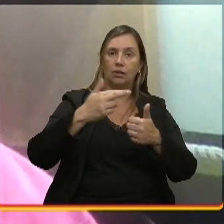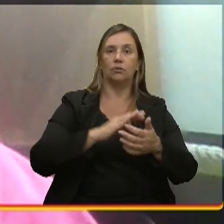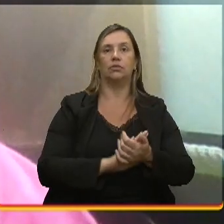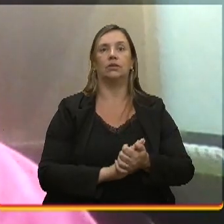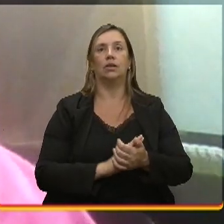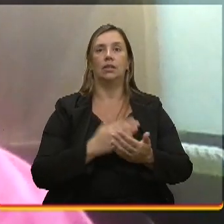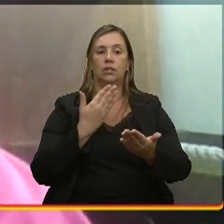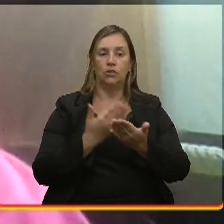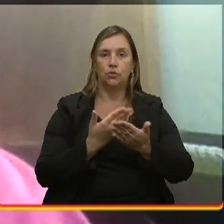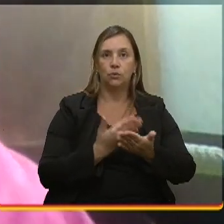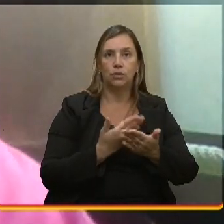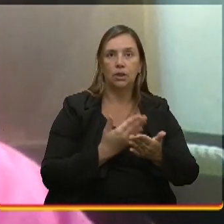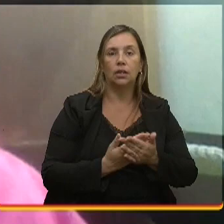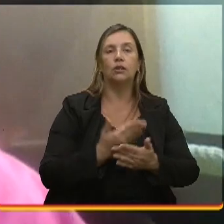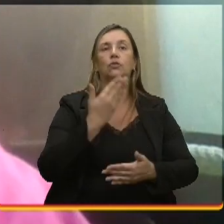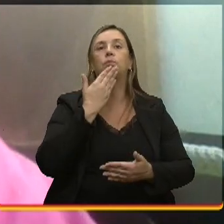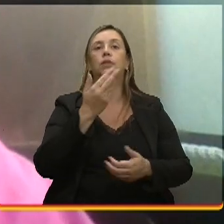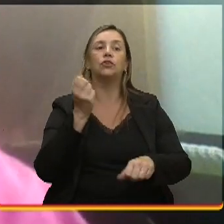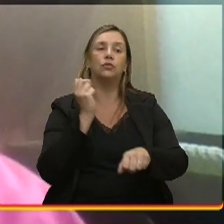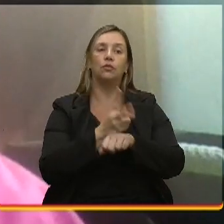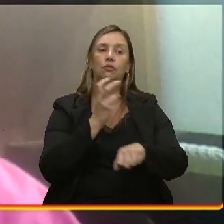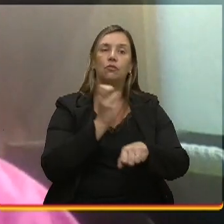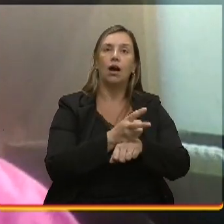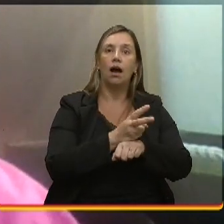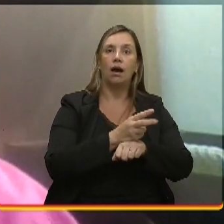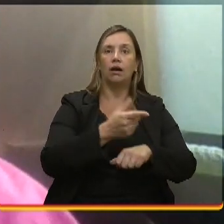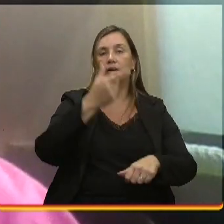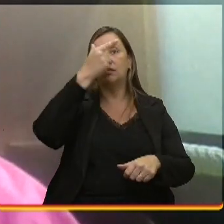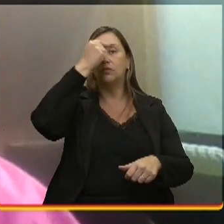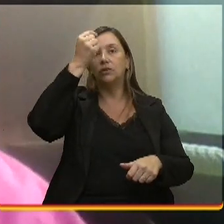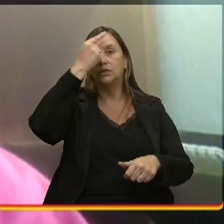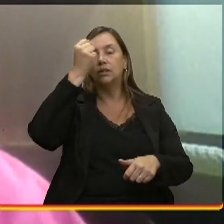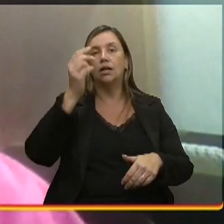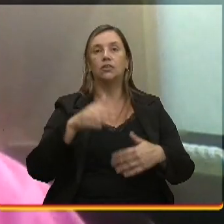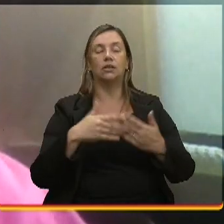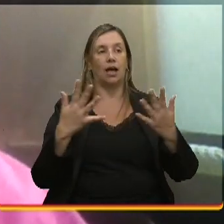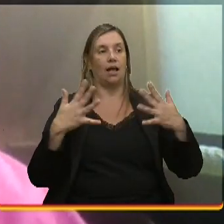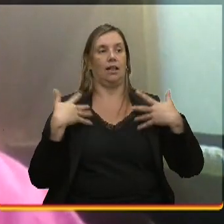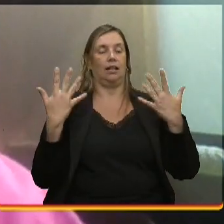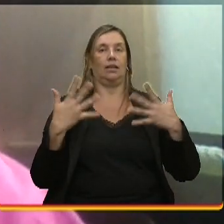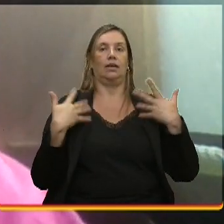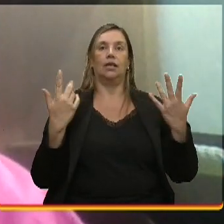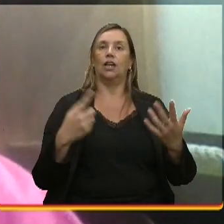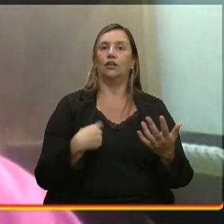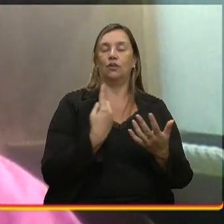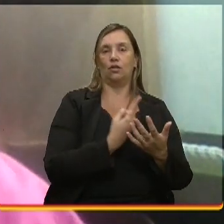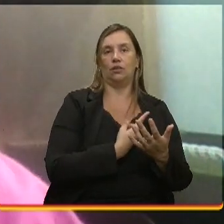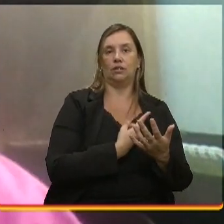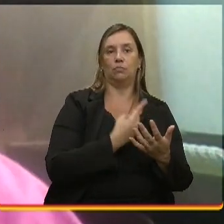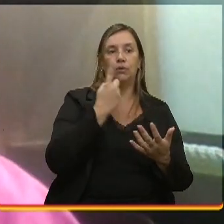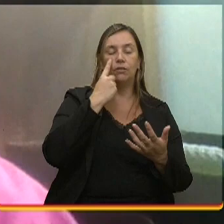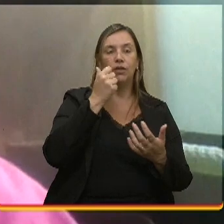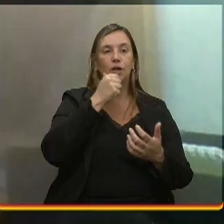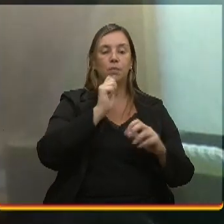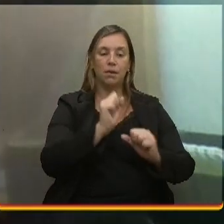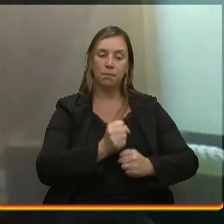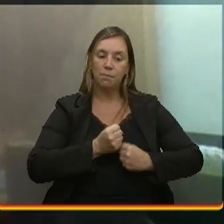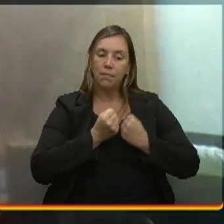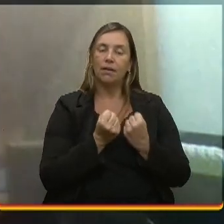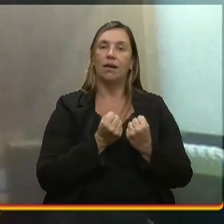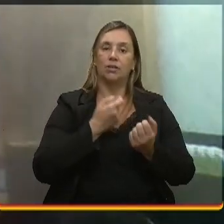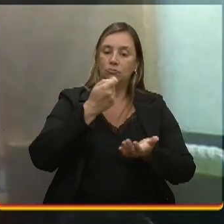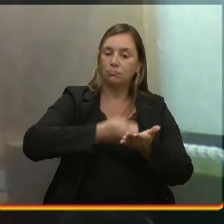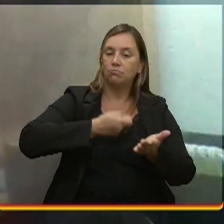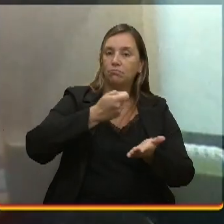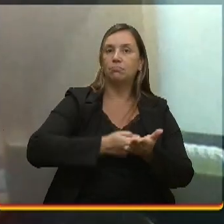vagas na universidade, olha, isso dá uma alegria, sim, muito grande, porque tu vê que elas estão se empenhando, estão trabalhando, que a gente